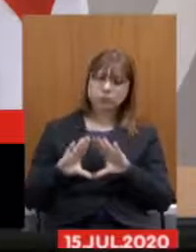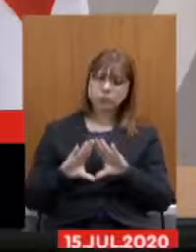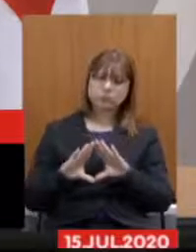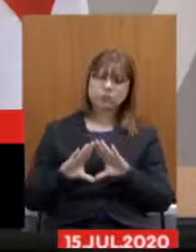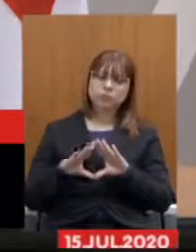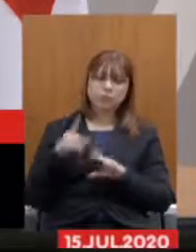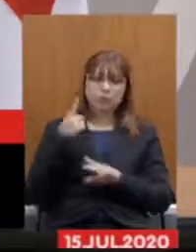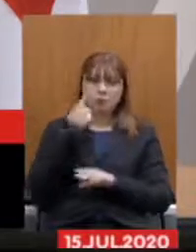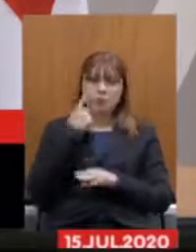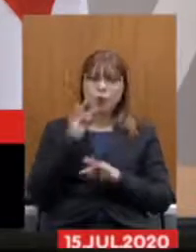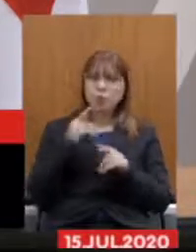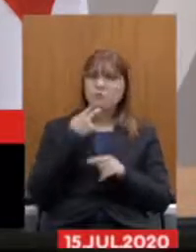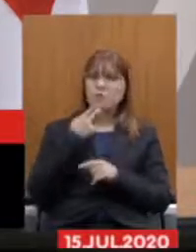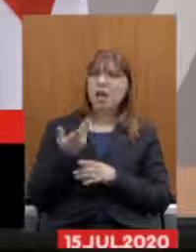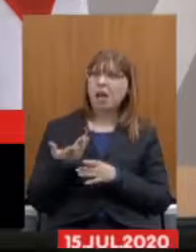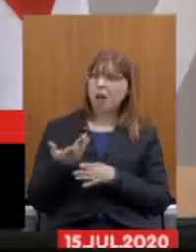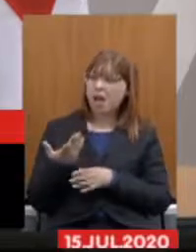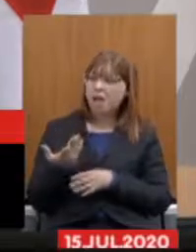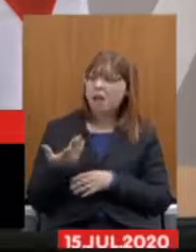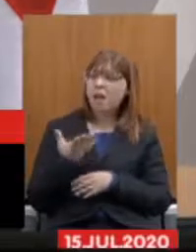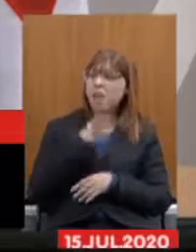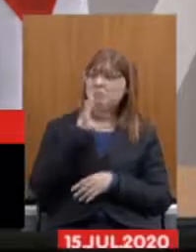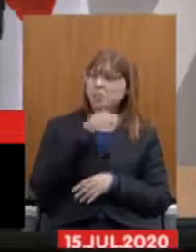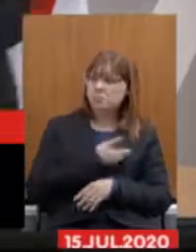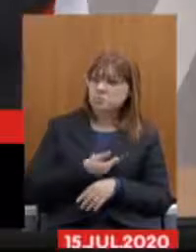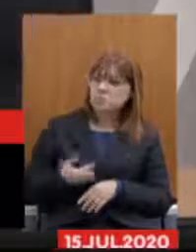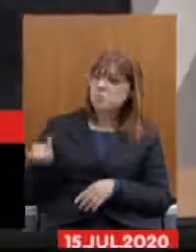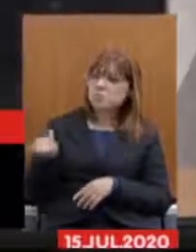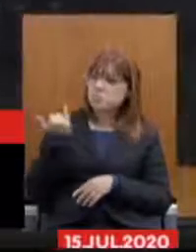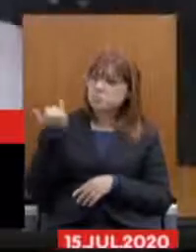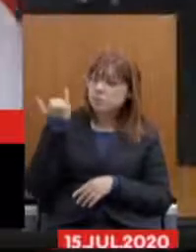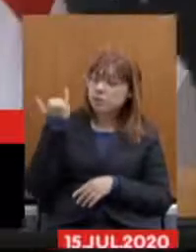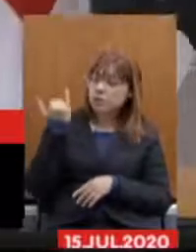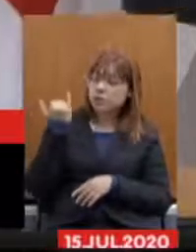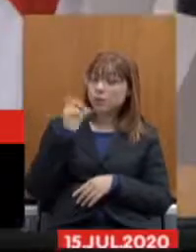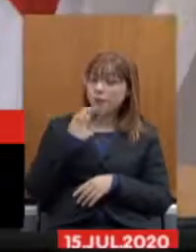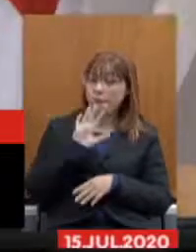servidor pouco nesse momento essa taxação